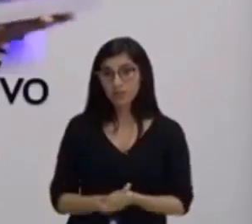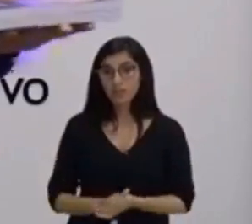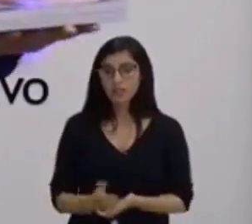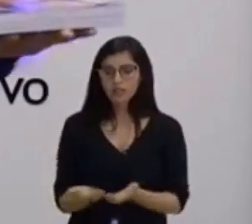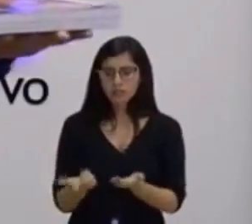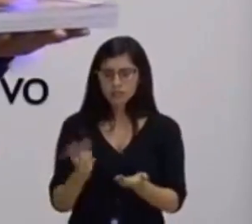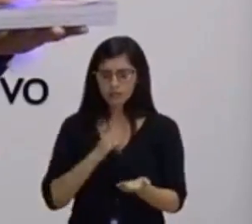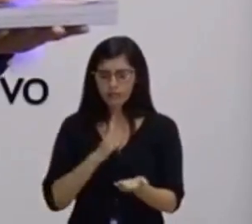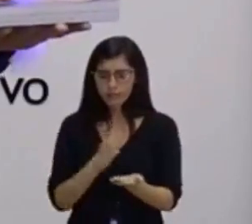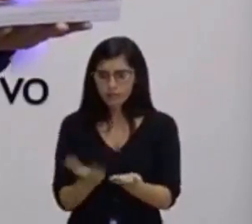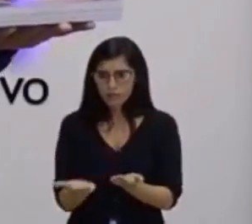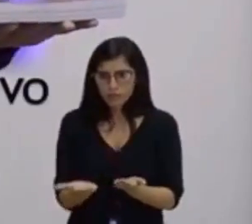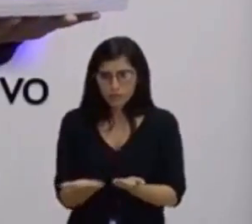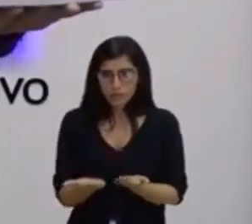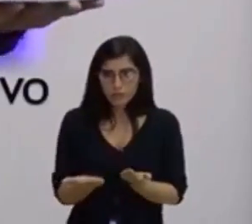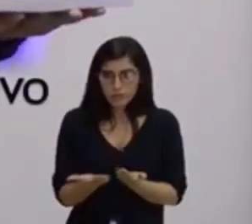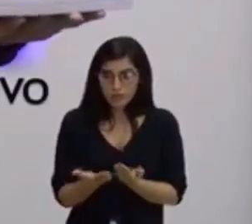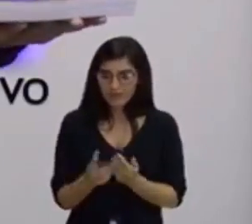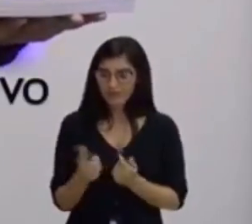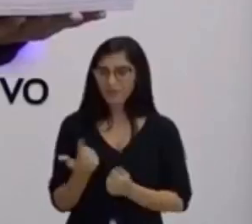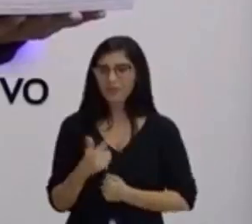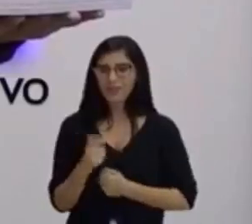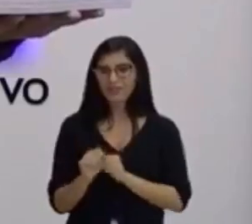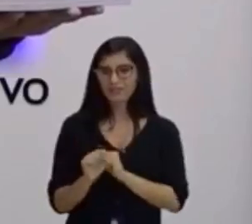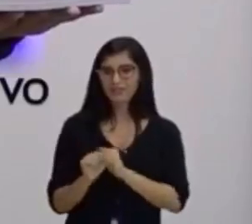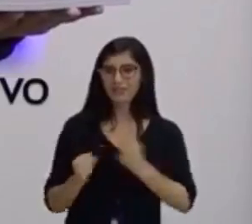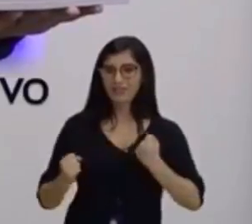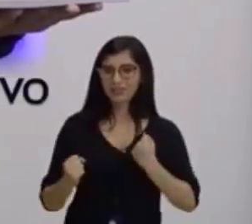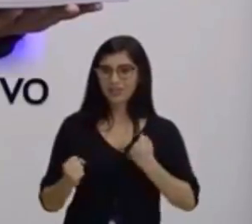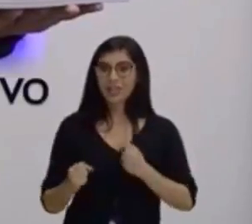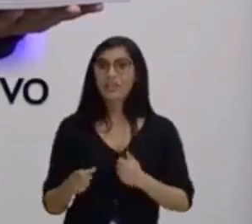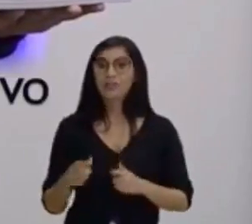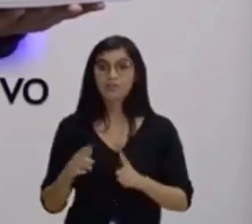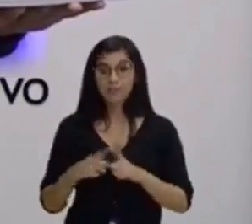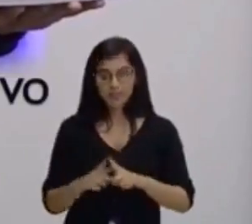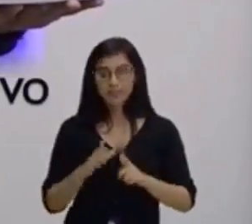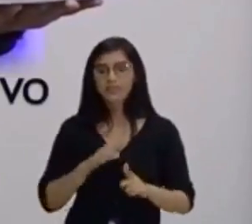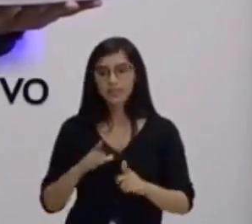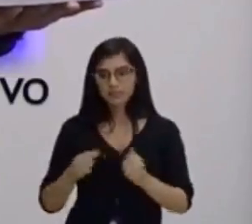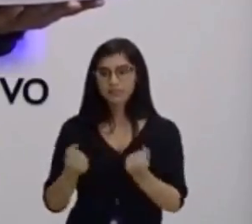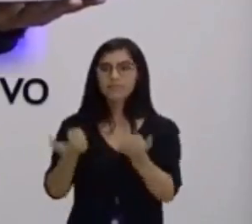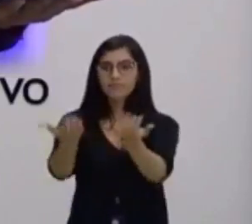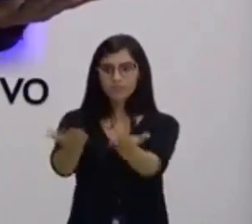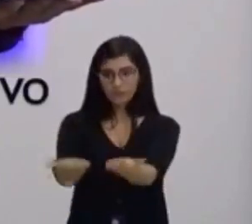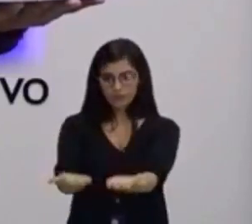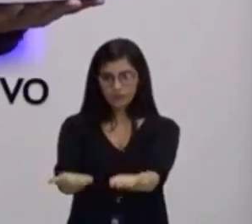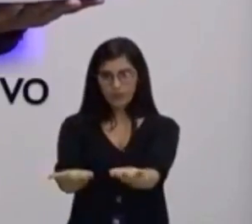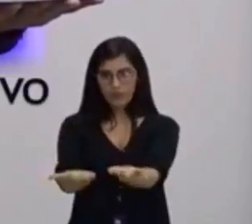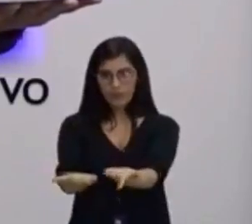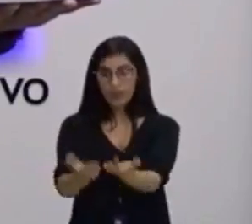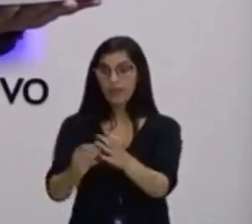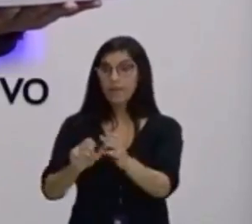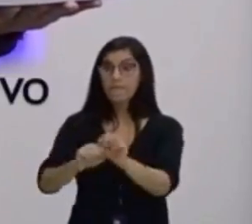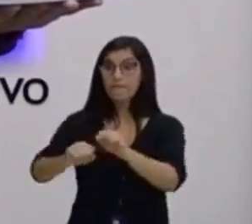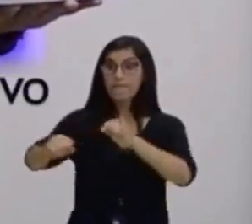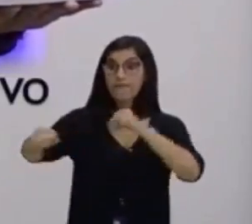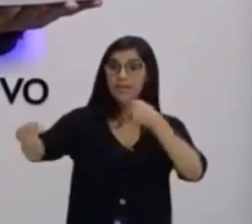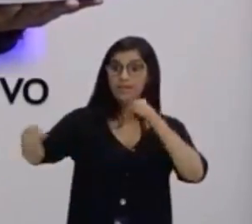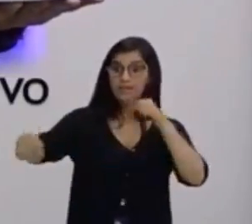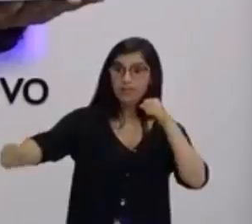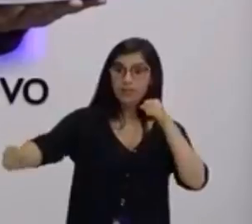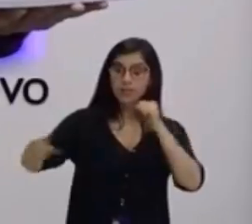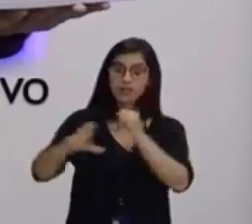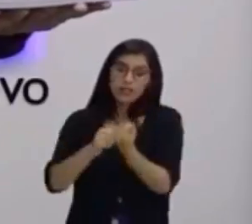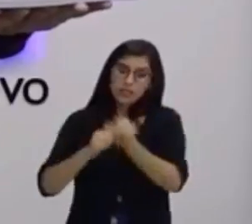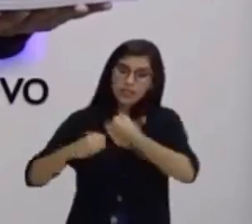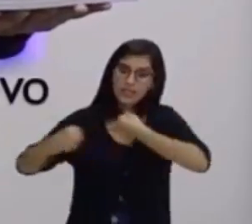curto, eu estaria sem flexibilidade. Mas eu estou aqui, ó, mantendo ele longo. Então eu mantenho uma certa flexibilidade.